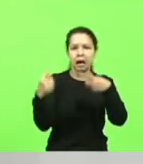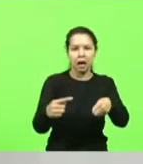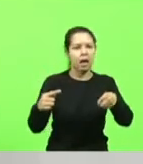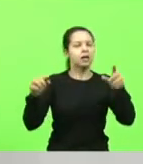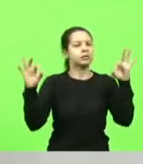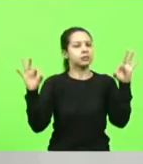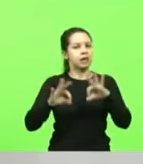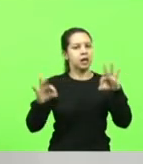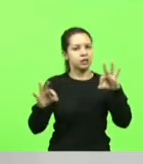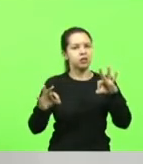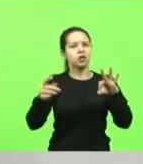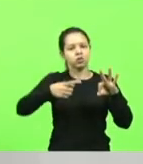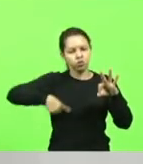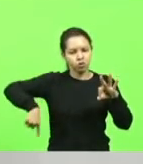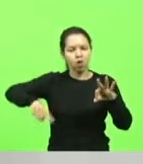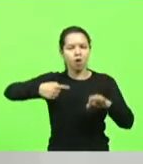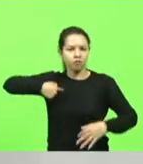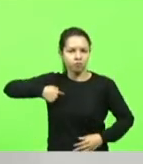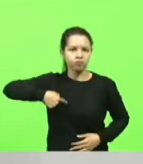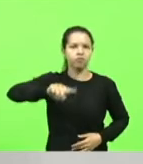Nós vamos partir para cima.